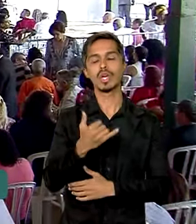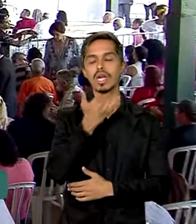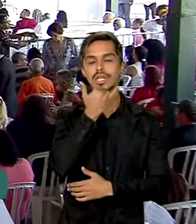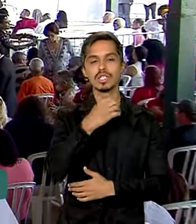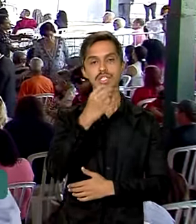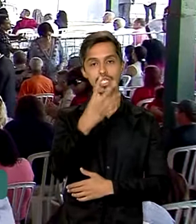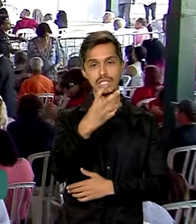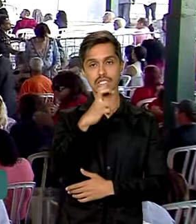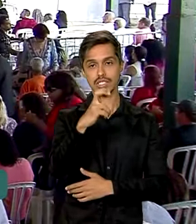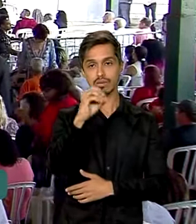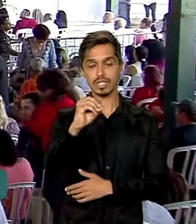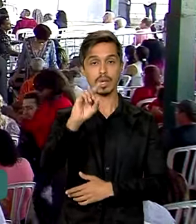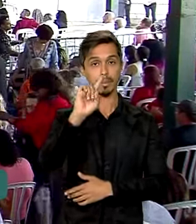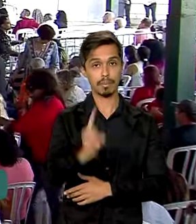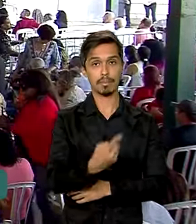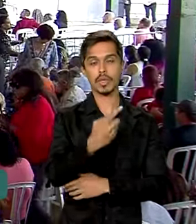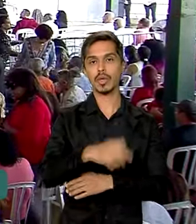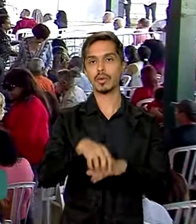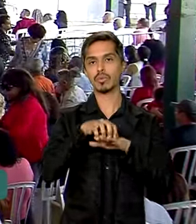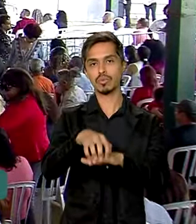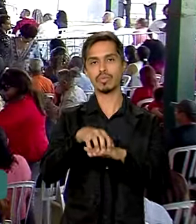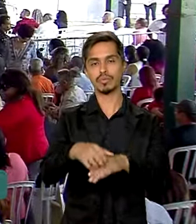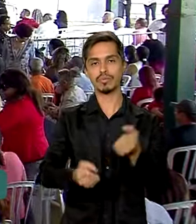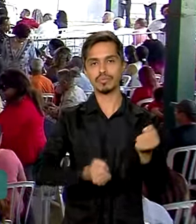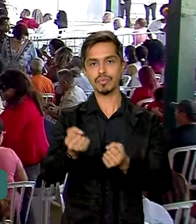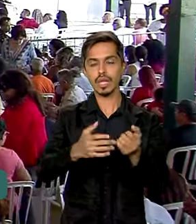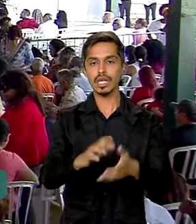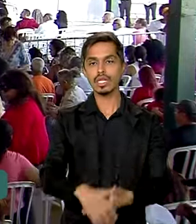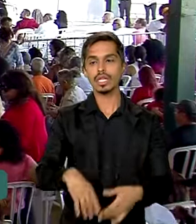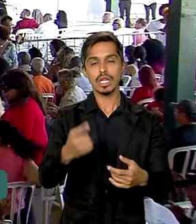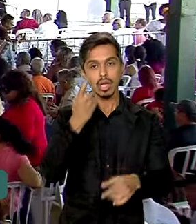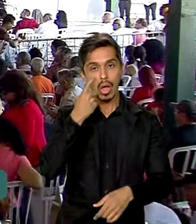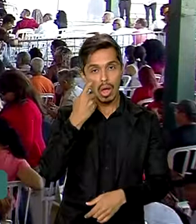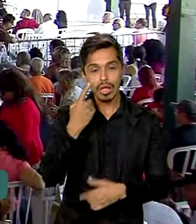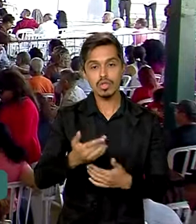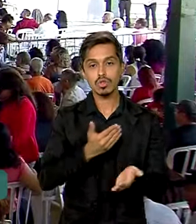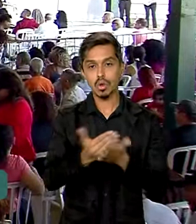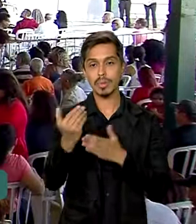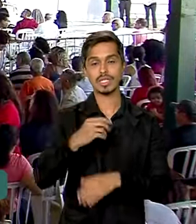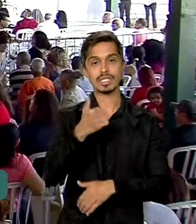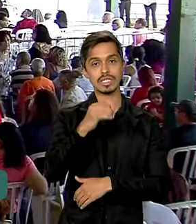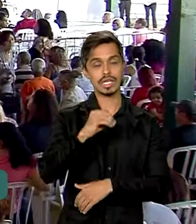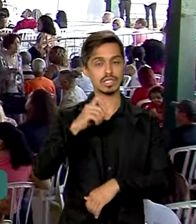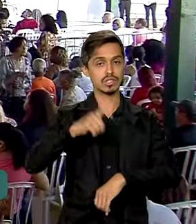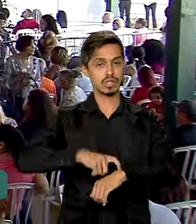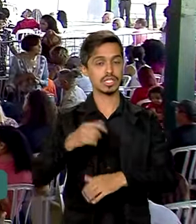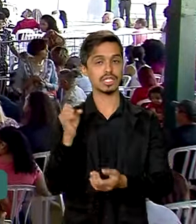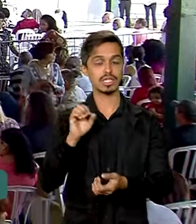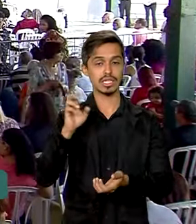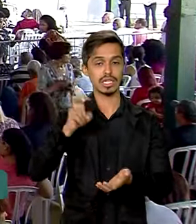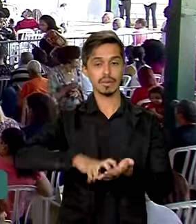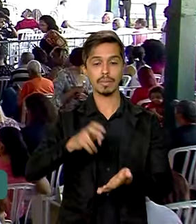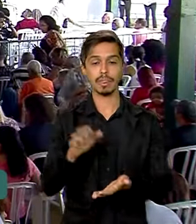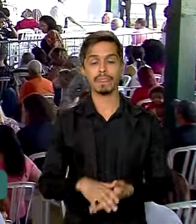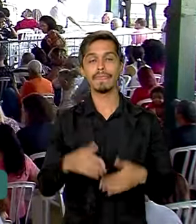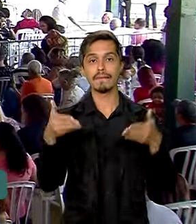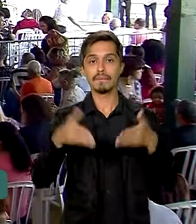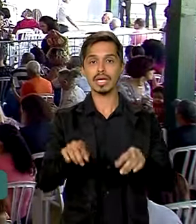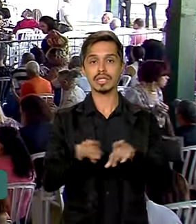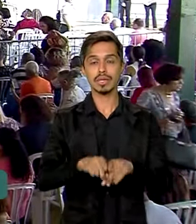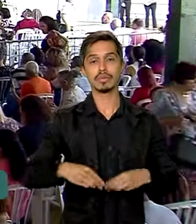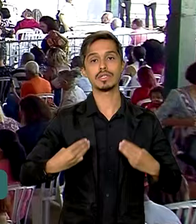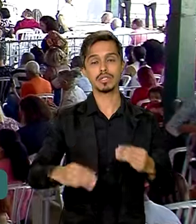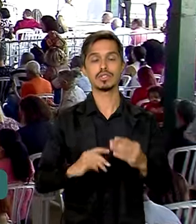evento em Guarulhos está previsto para começar às 10 horas da manhã. Além de Lula, devem participar do evento os ministros do